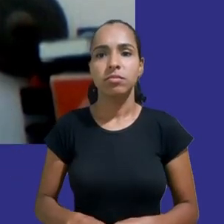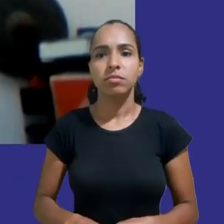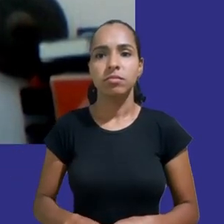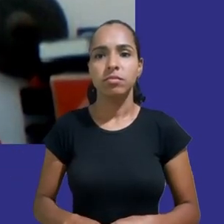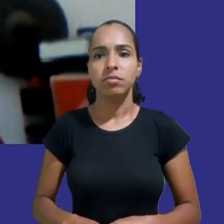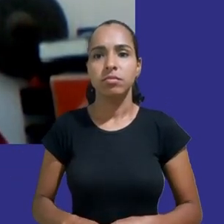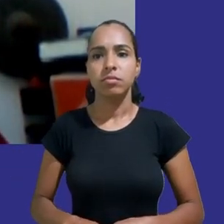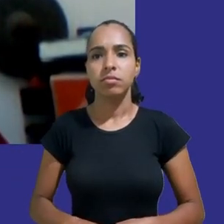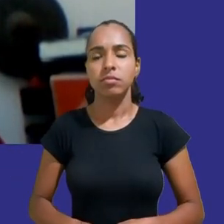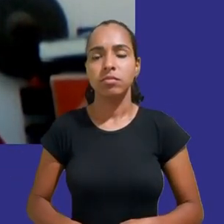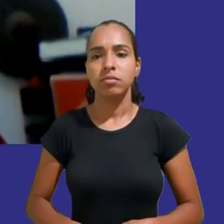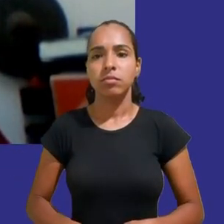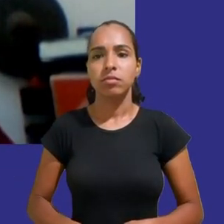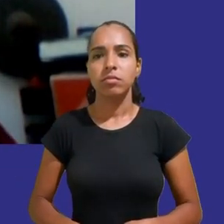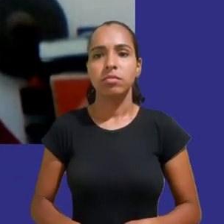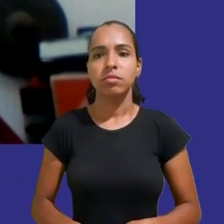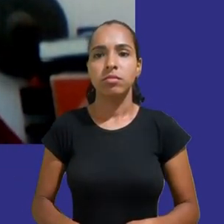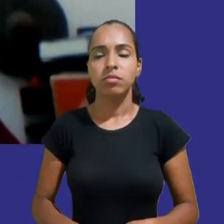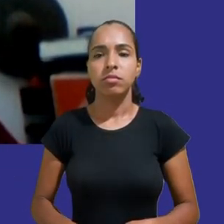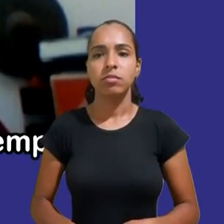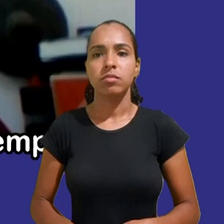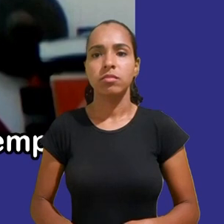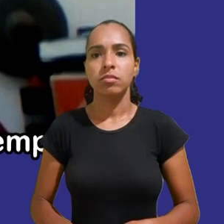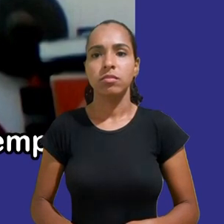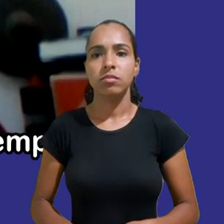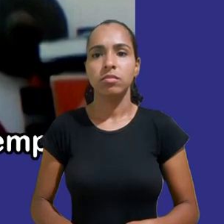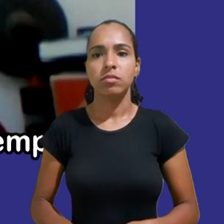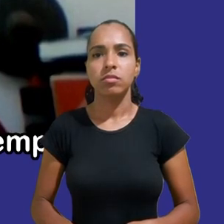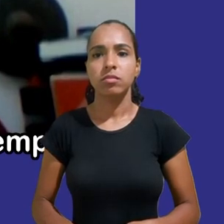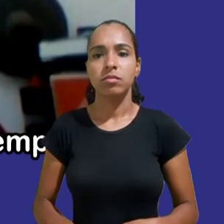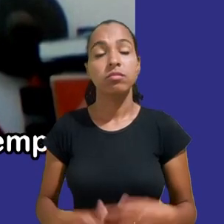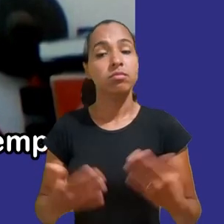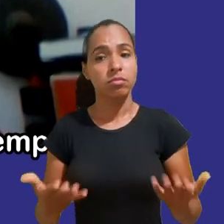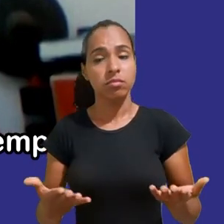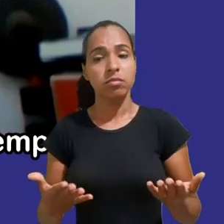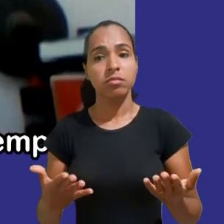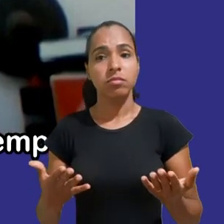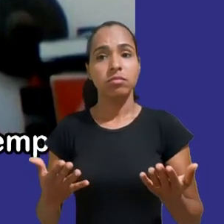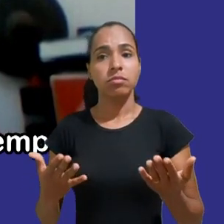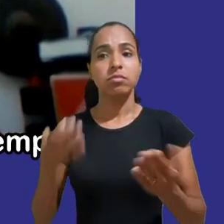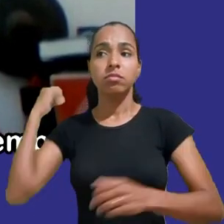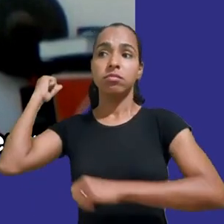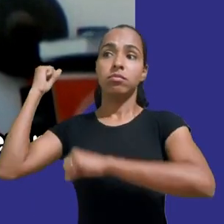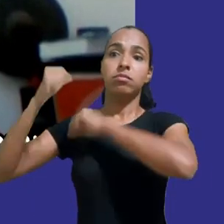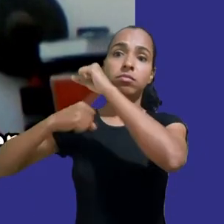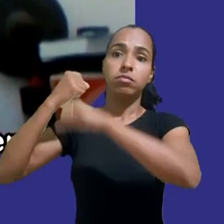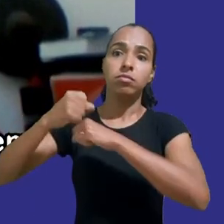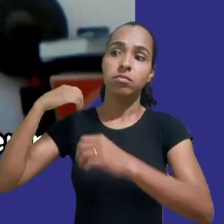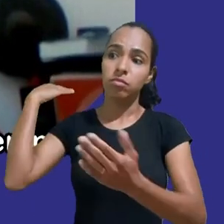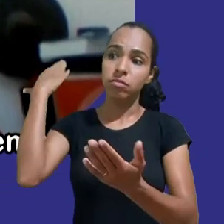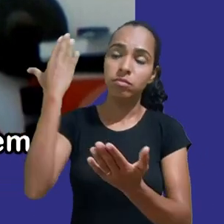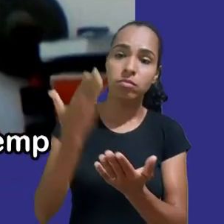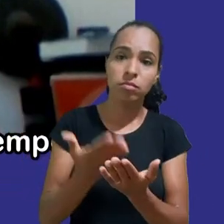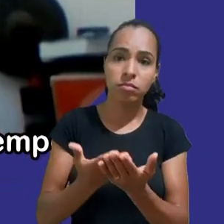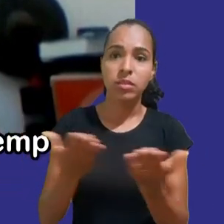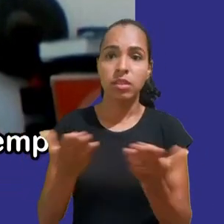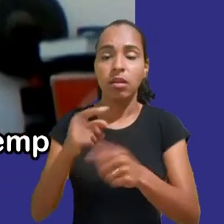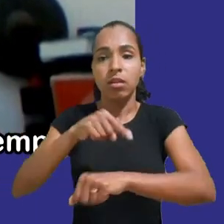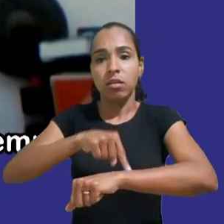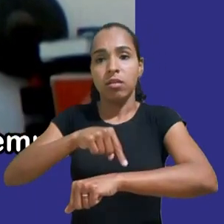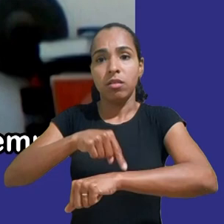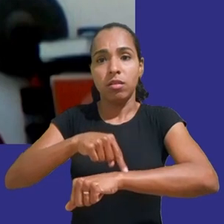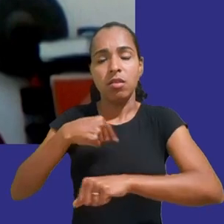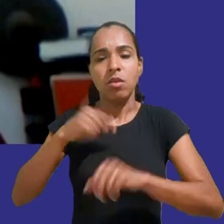então nos últimos anos tenho dedicado a maior parte do meu tempo aos direitos digitais das crianças